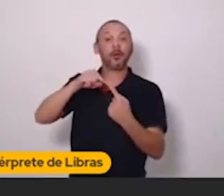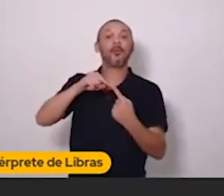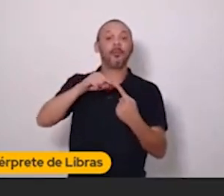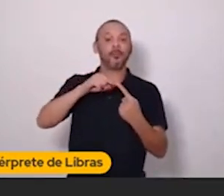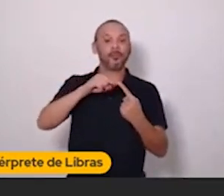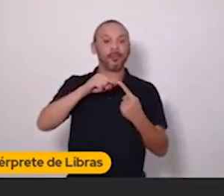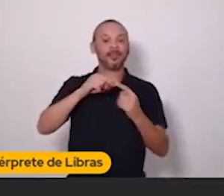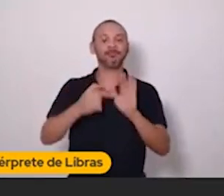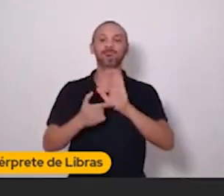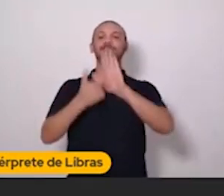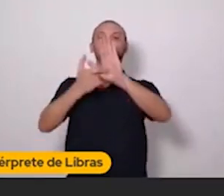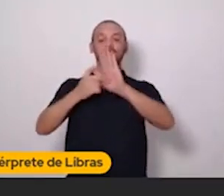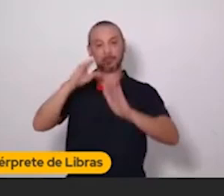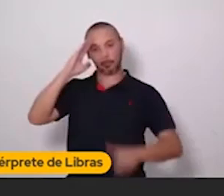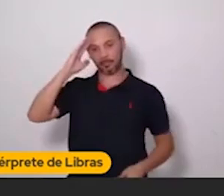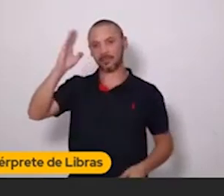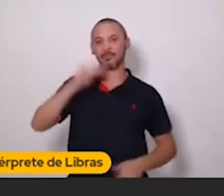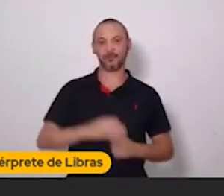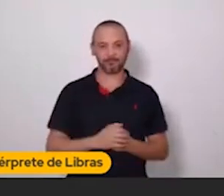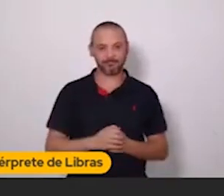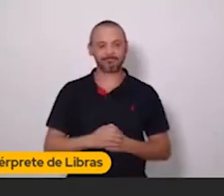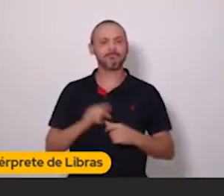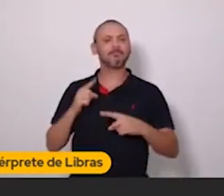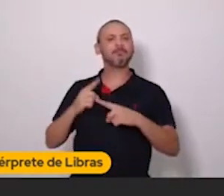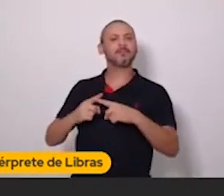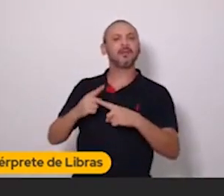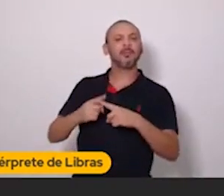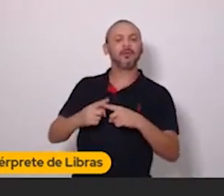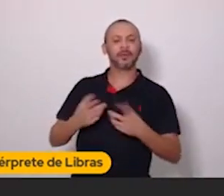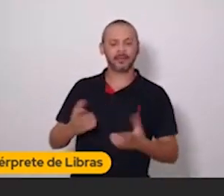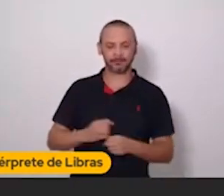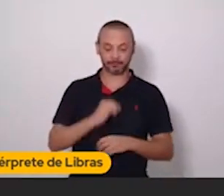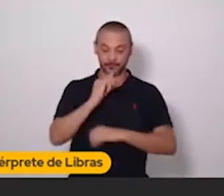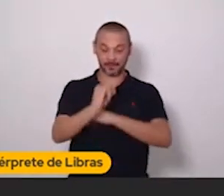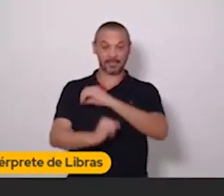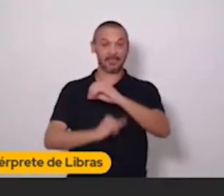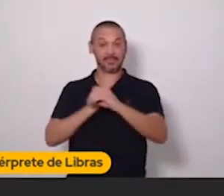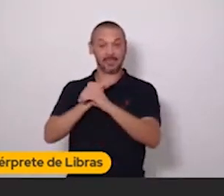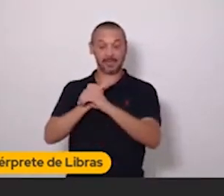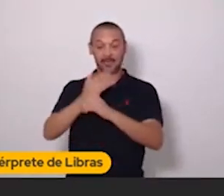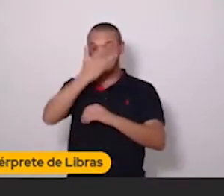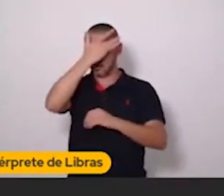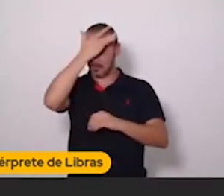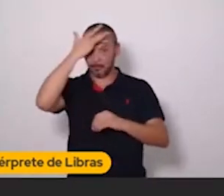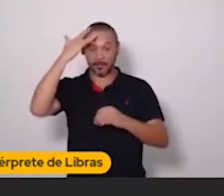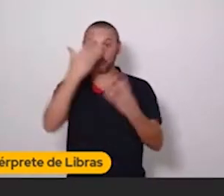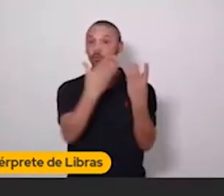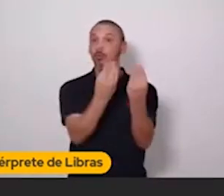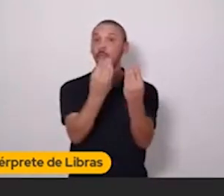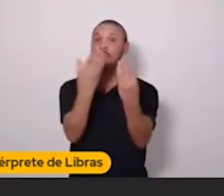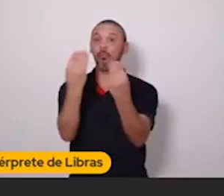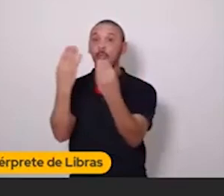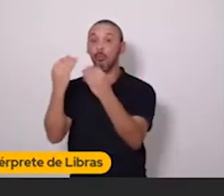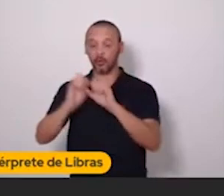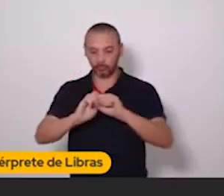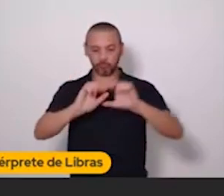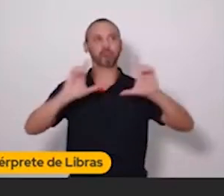vitrine, basicamente. Porque a internet, ela atinge muito mais pessoas do que se você estiver